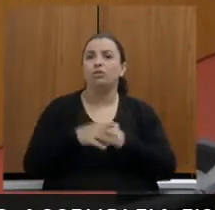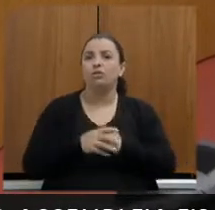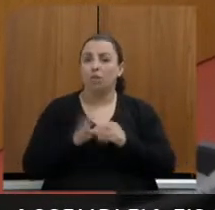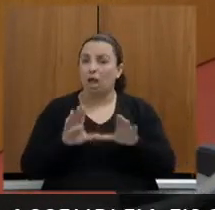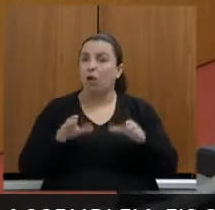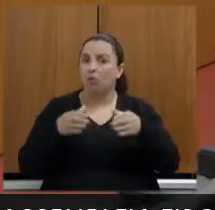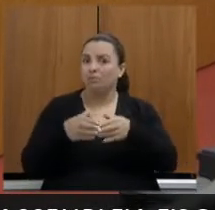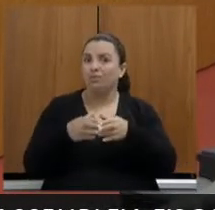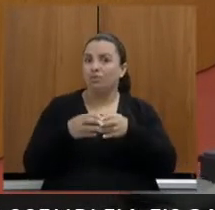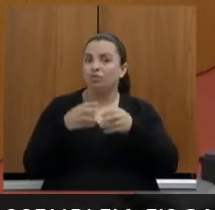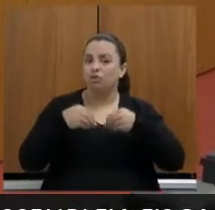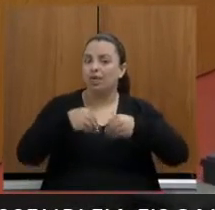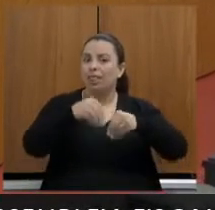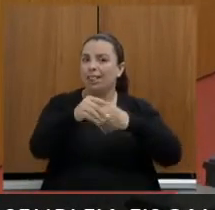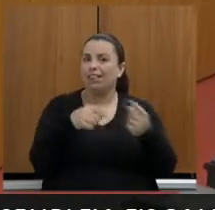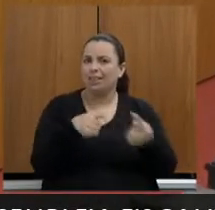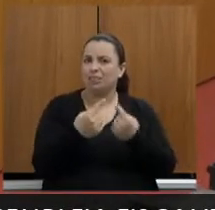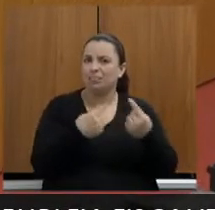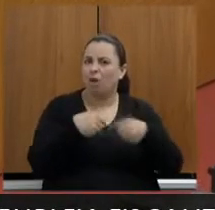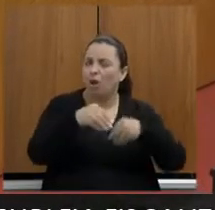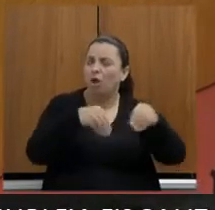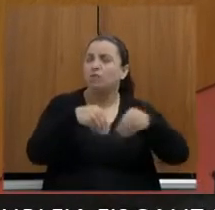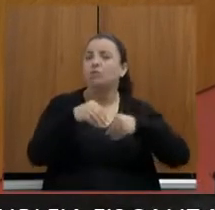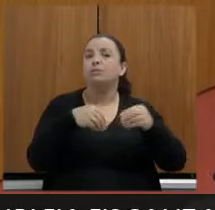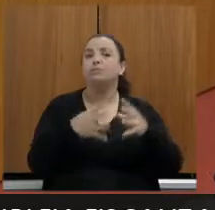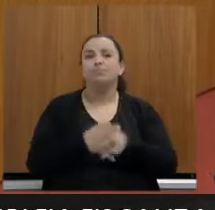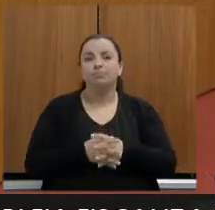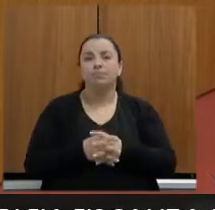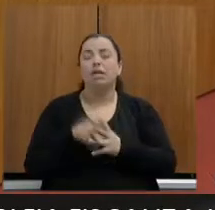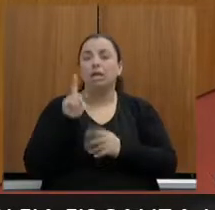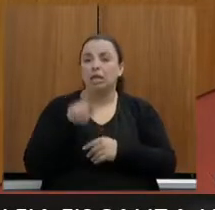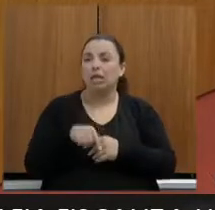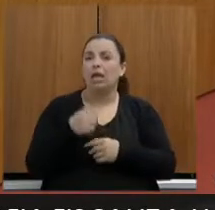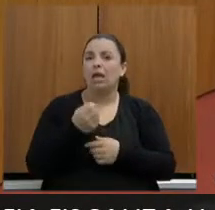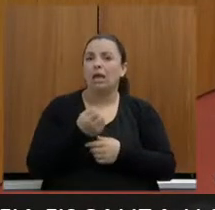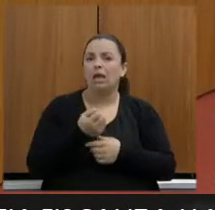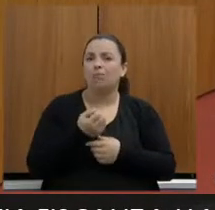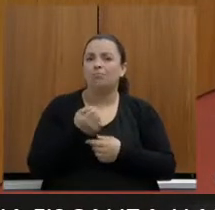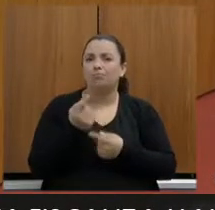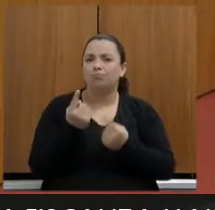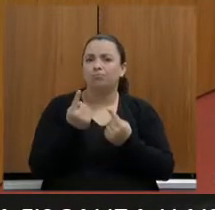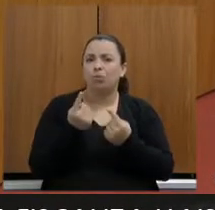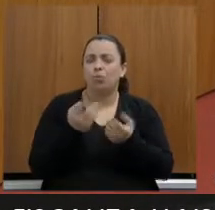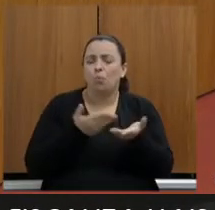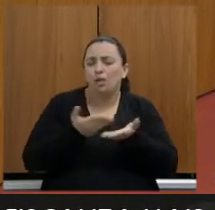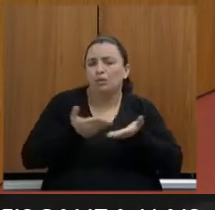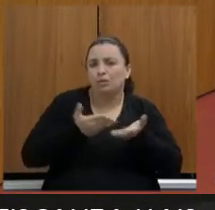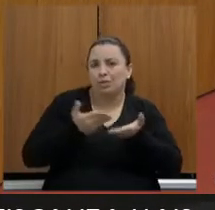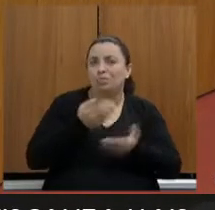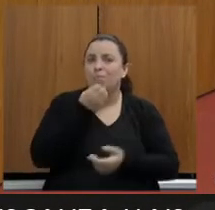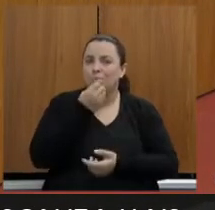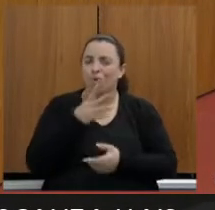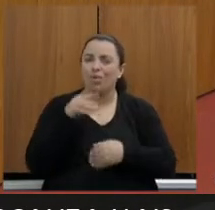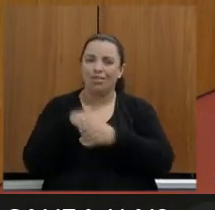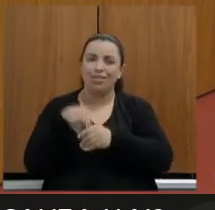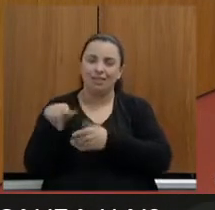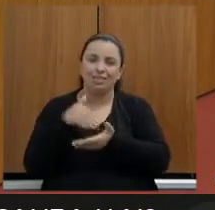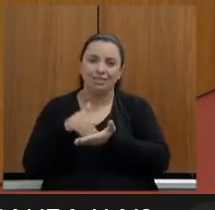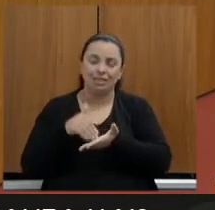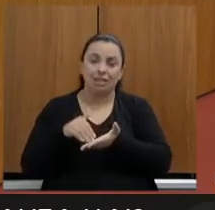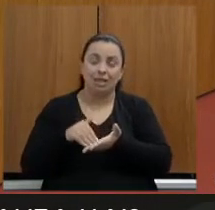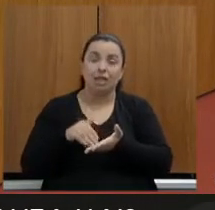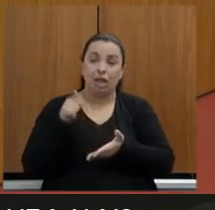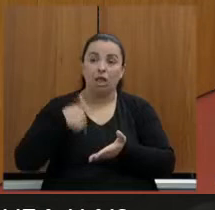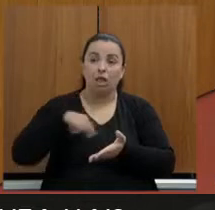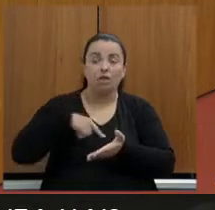um interlocutor muito qualificado para a nossa secretaria. Eu diria que, com relação à nossa secretaria, é talvez